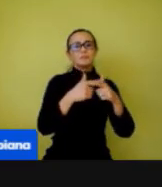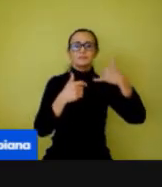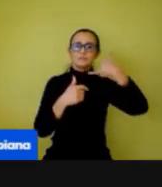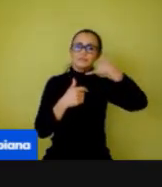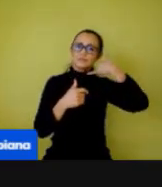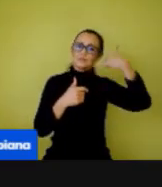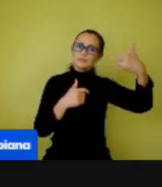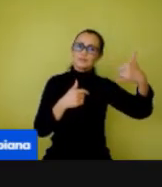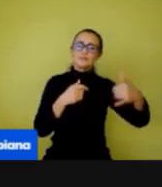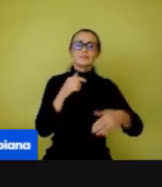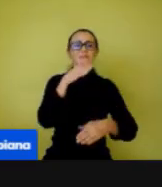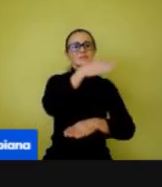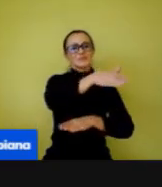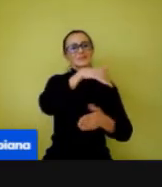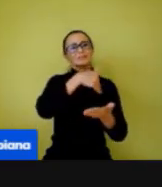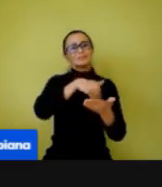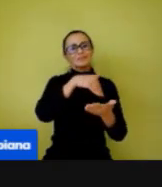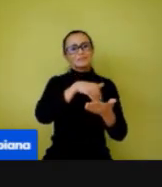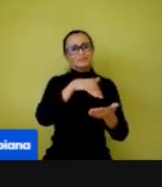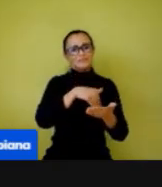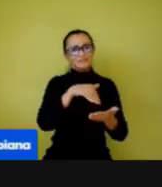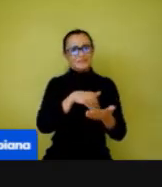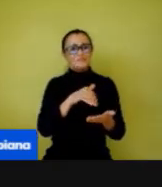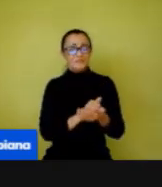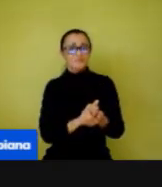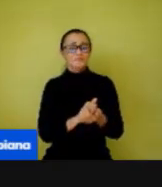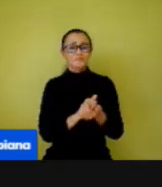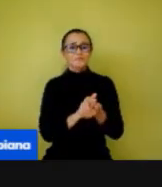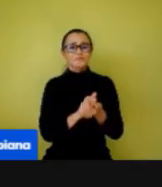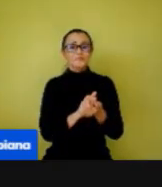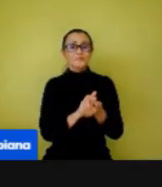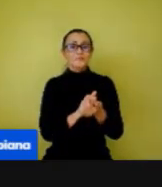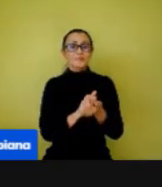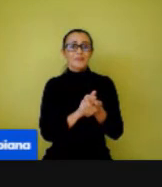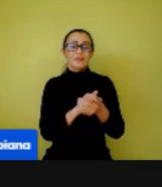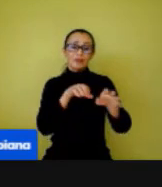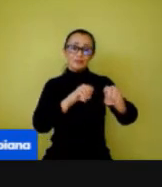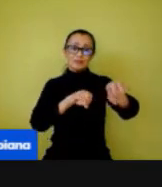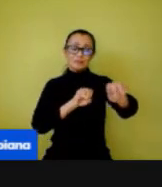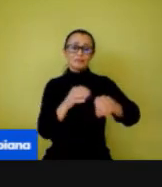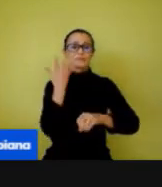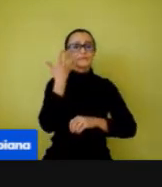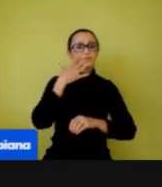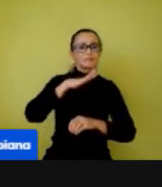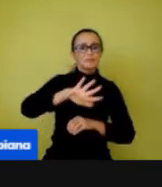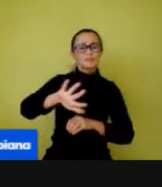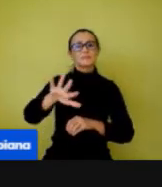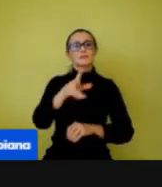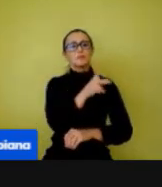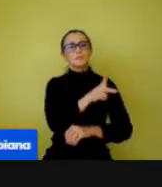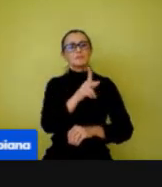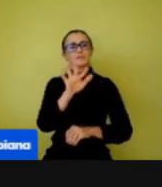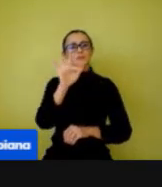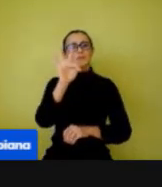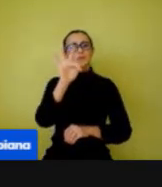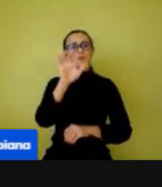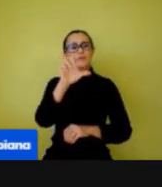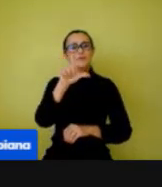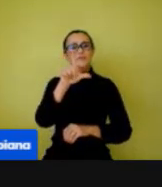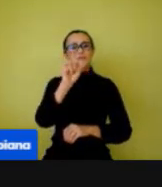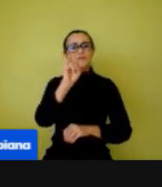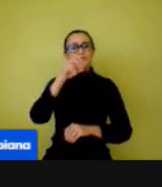nós dentro da Secretaria de Educação. Tá bom? E na Educação Infantil, o professor Felipe, ele vai